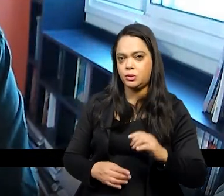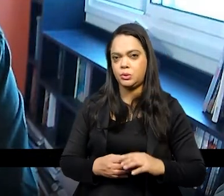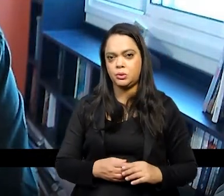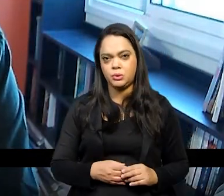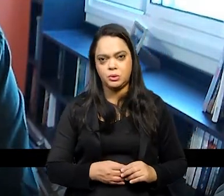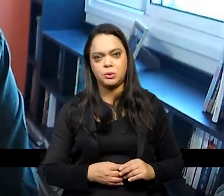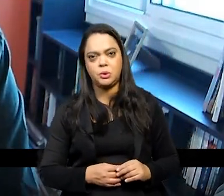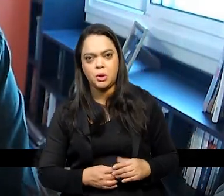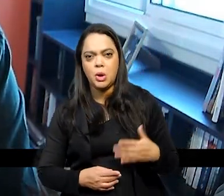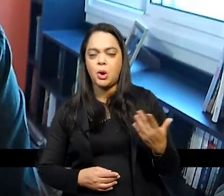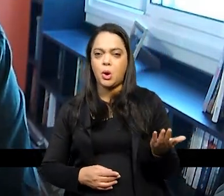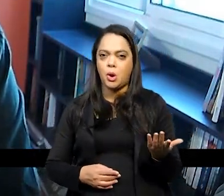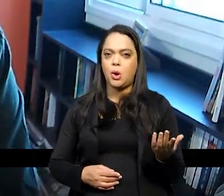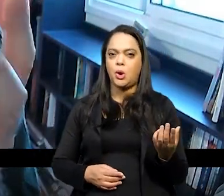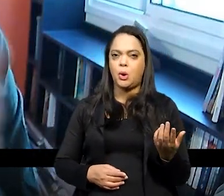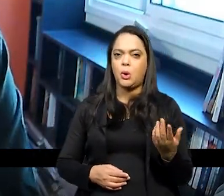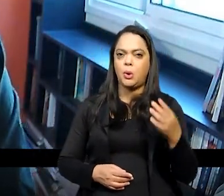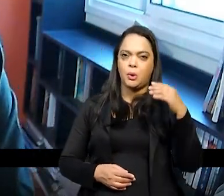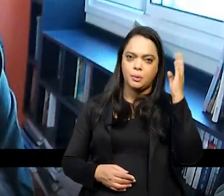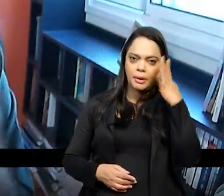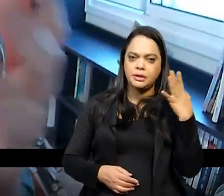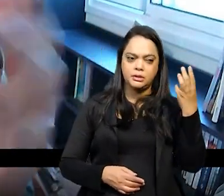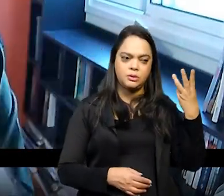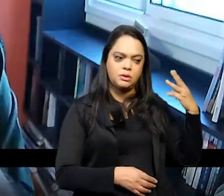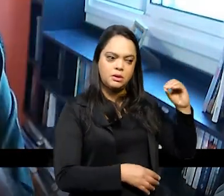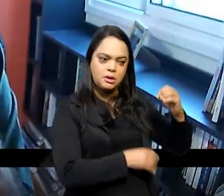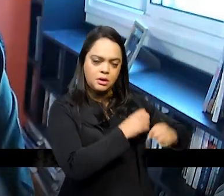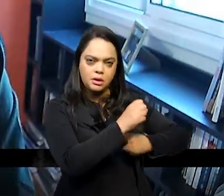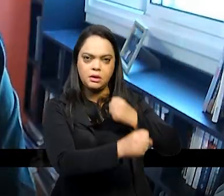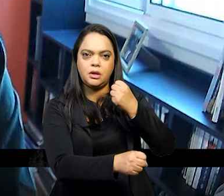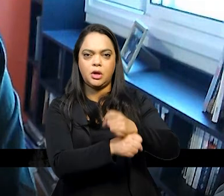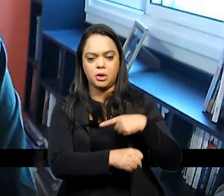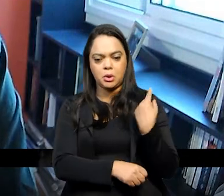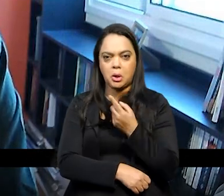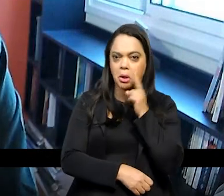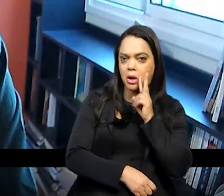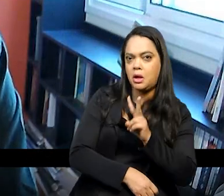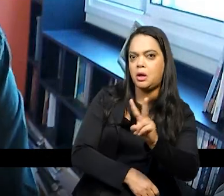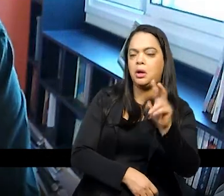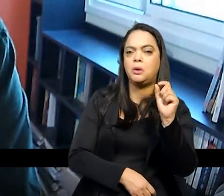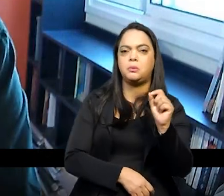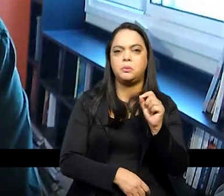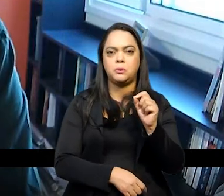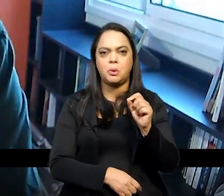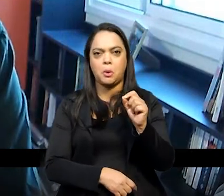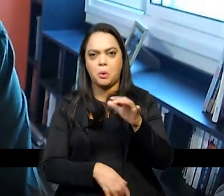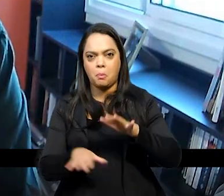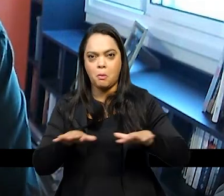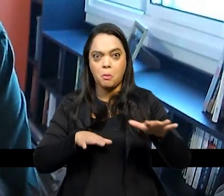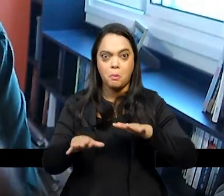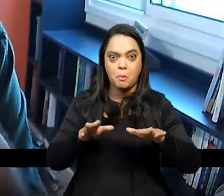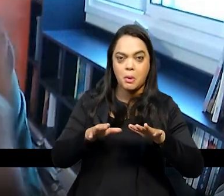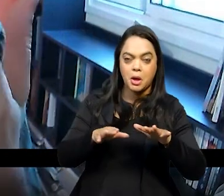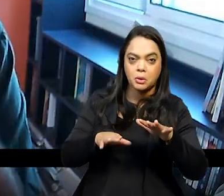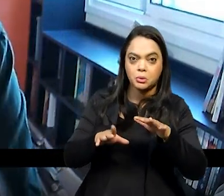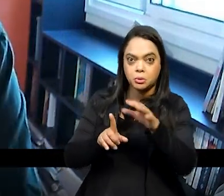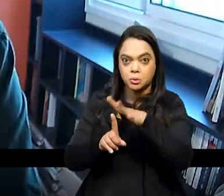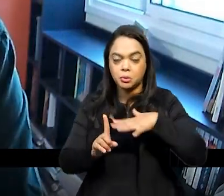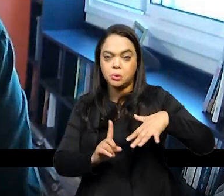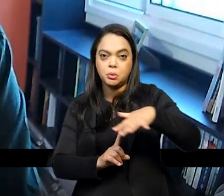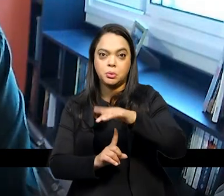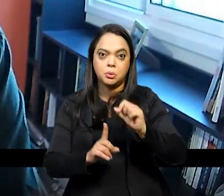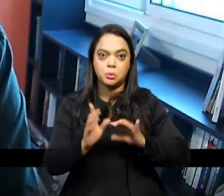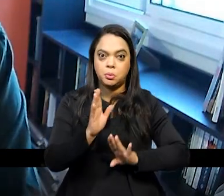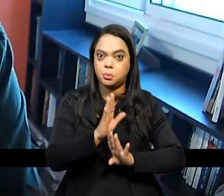era assim a gente tem hoje enfim uma pujança de movimentos sociais de muitos tipos incomparável essa é uma característica